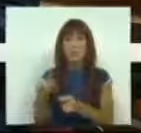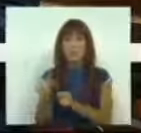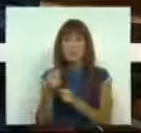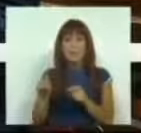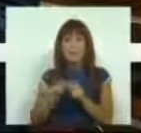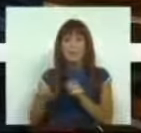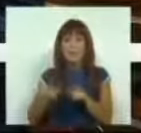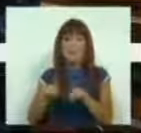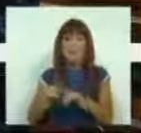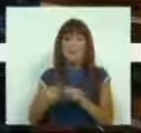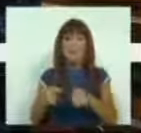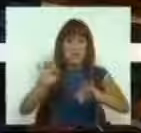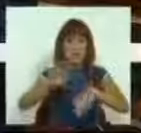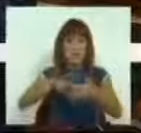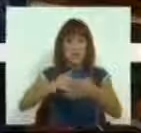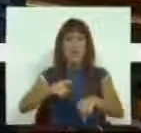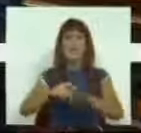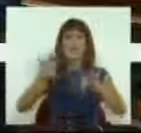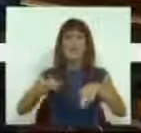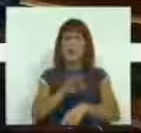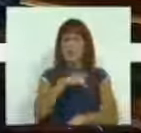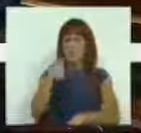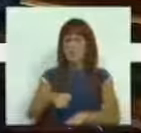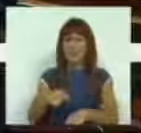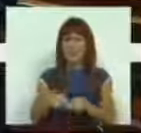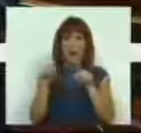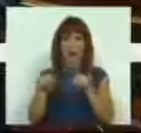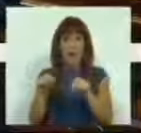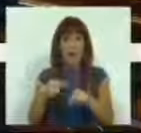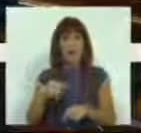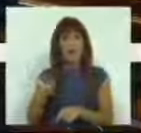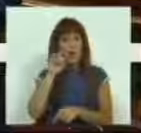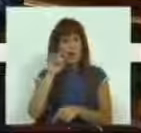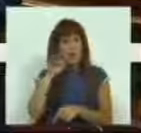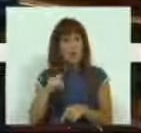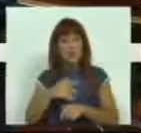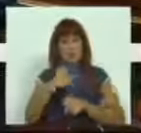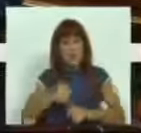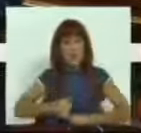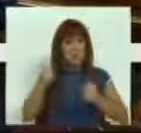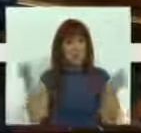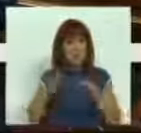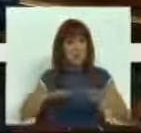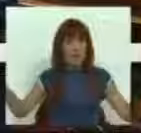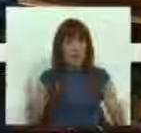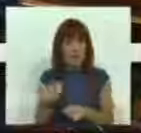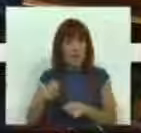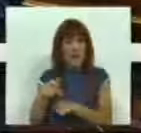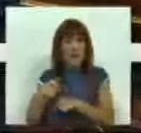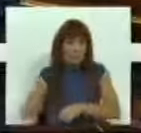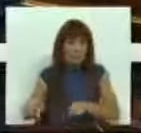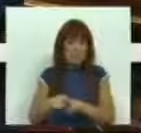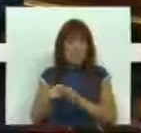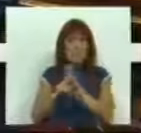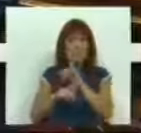dos horários. A Sra. terminaste, Presidente. Termino já, Sr. Presidente. É isso que pugnaremos pela melhoria ao nível da bilhética dos